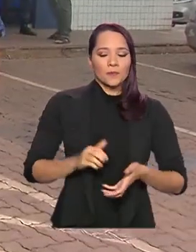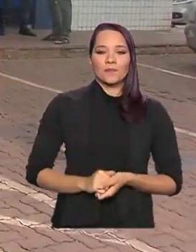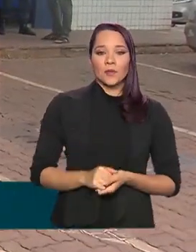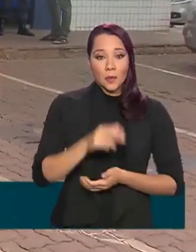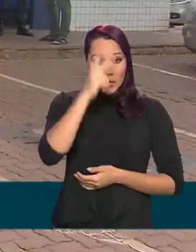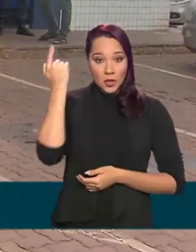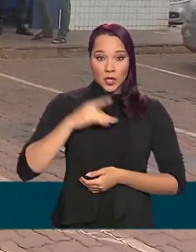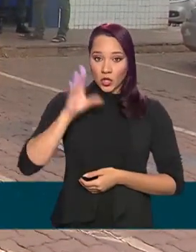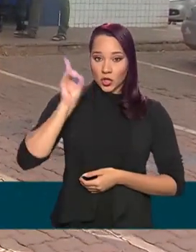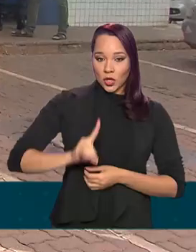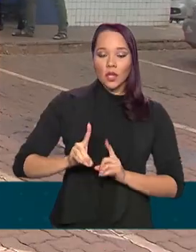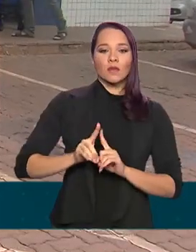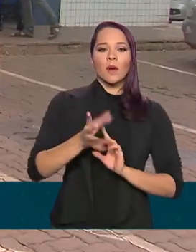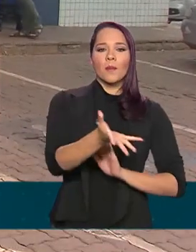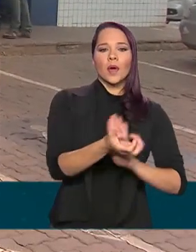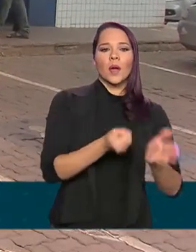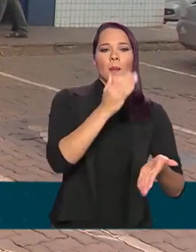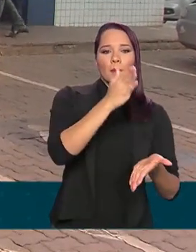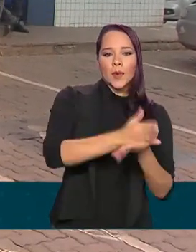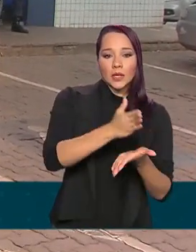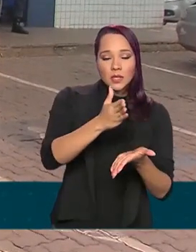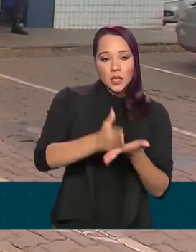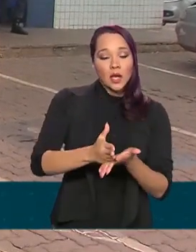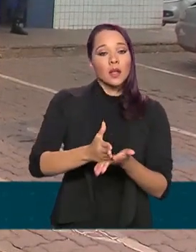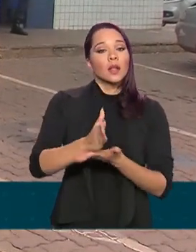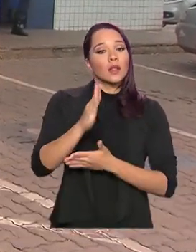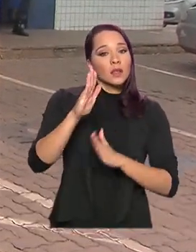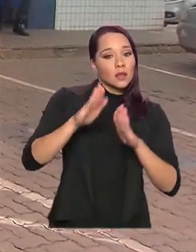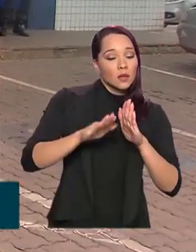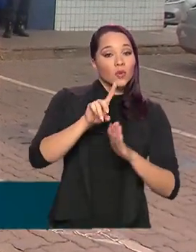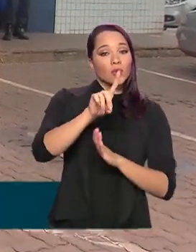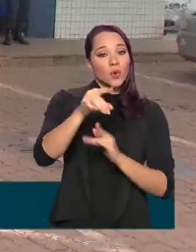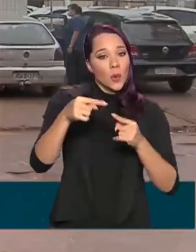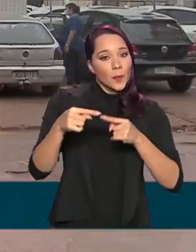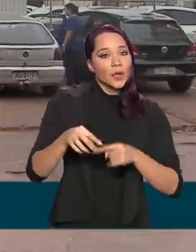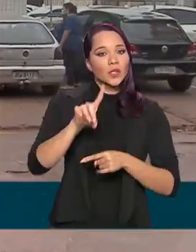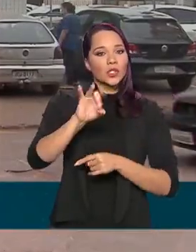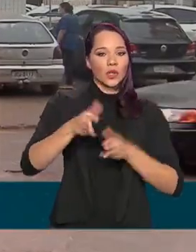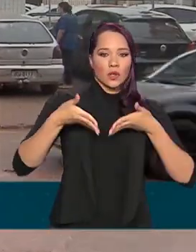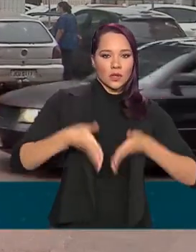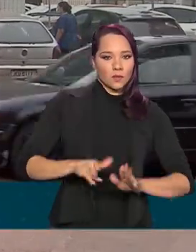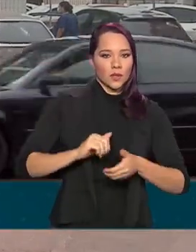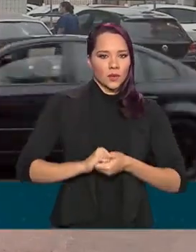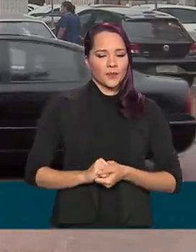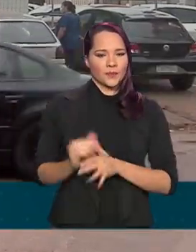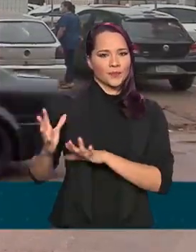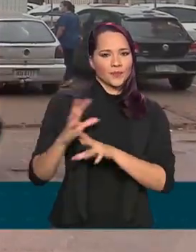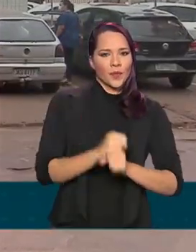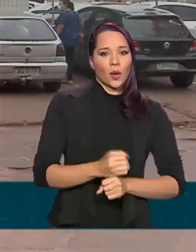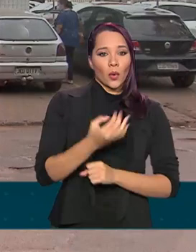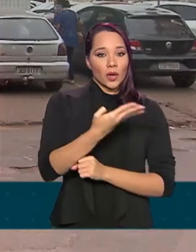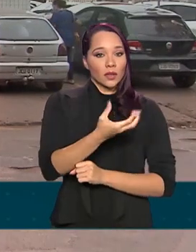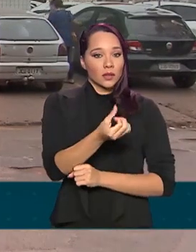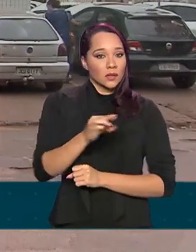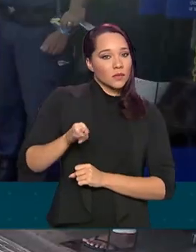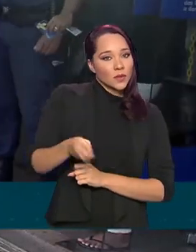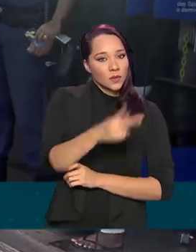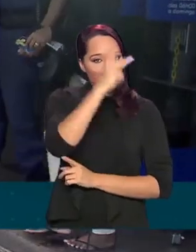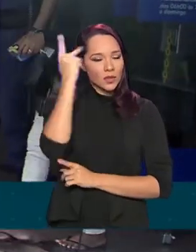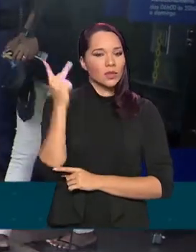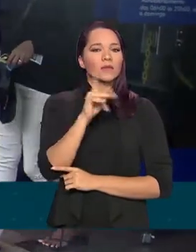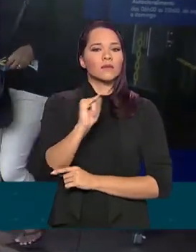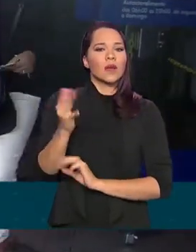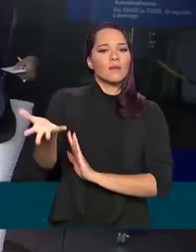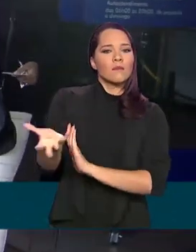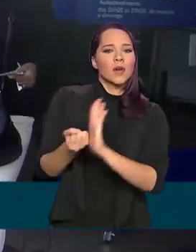beneficiário vai receber a parcela devida de acordo com o mês de nascimento. Ao todo, 46 milhões de pessoas vão